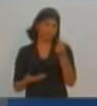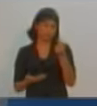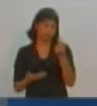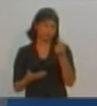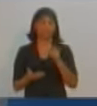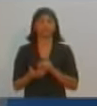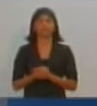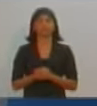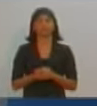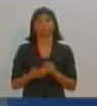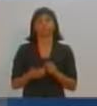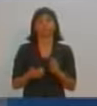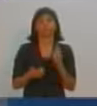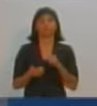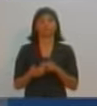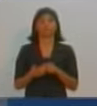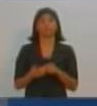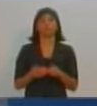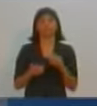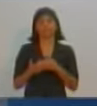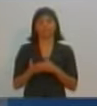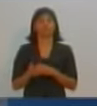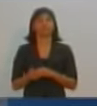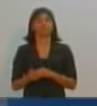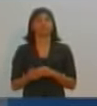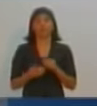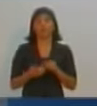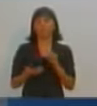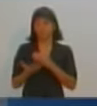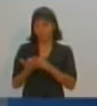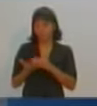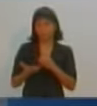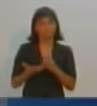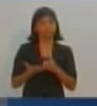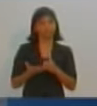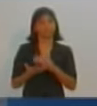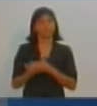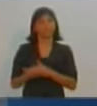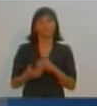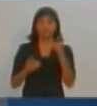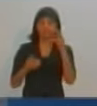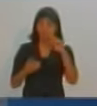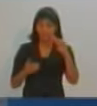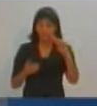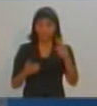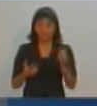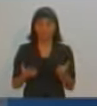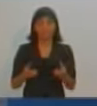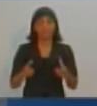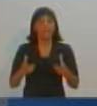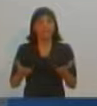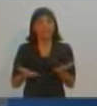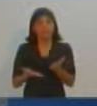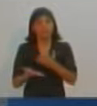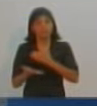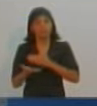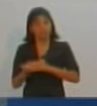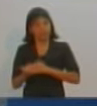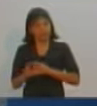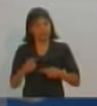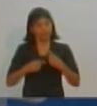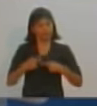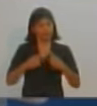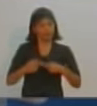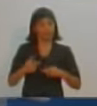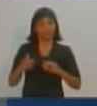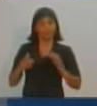Casa Grande, eu tenho o PEP, Pro Empresas Prudente. É um programa consistente que visa recuperar empresas que saíram da cidade e trazê-las